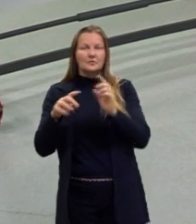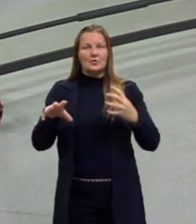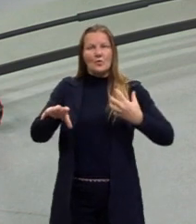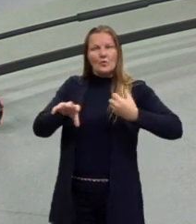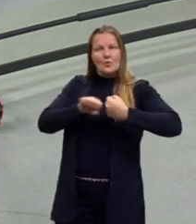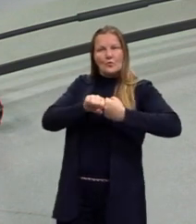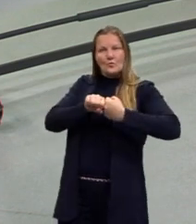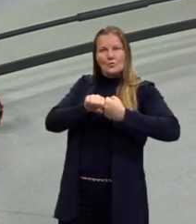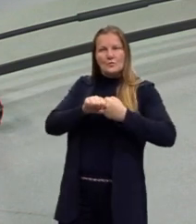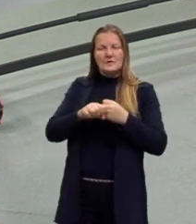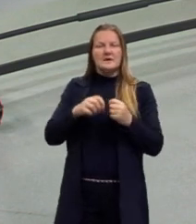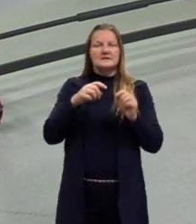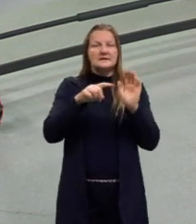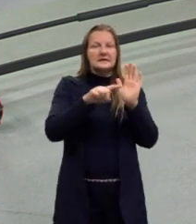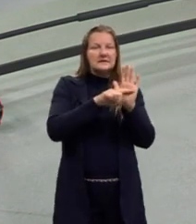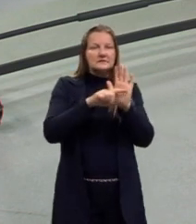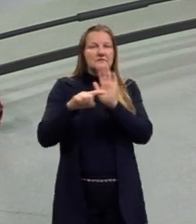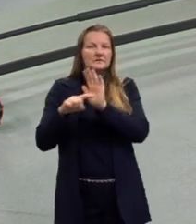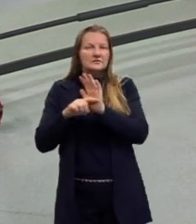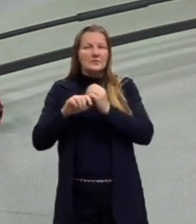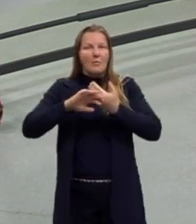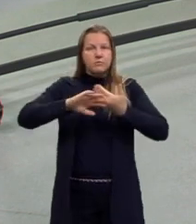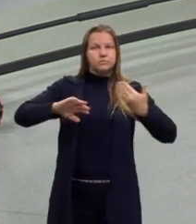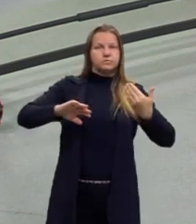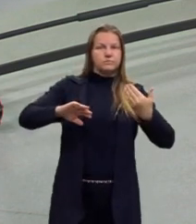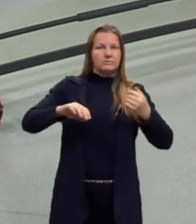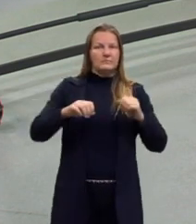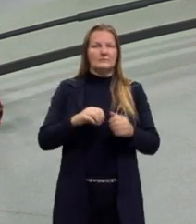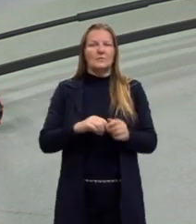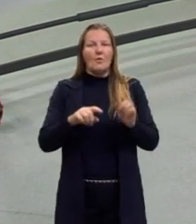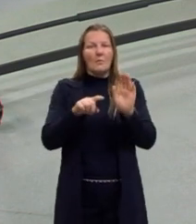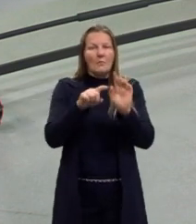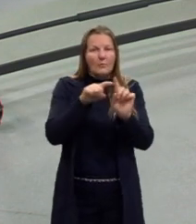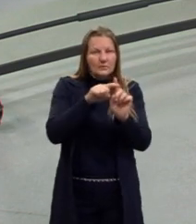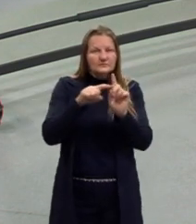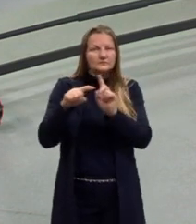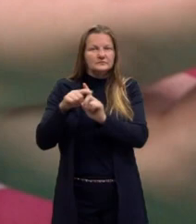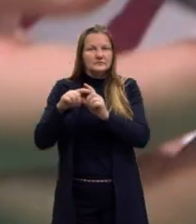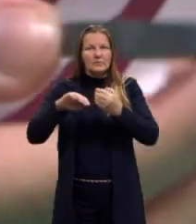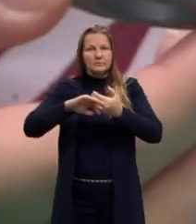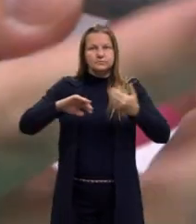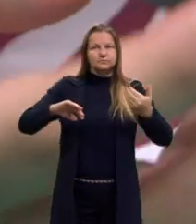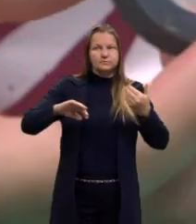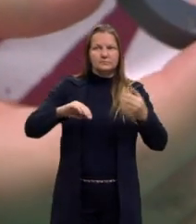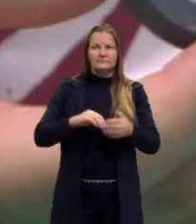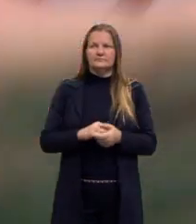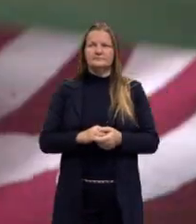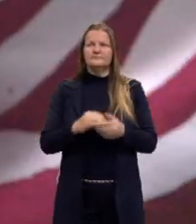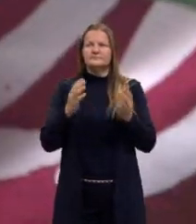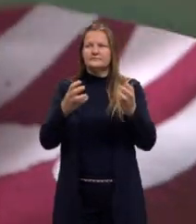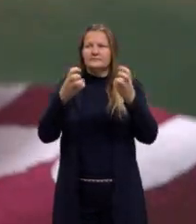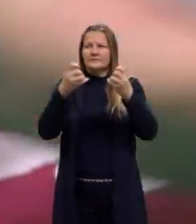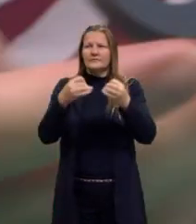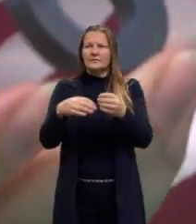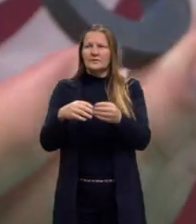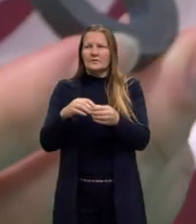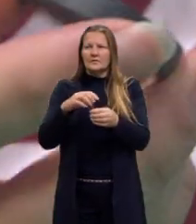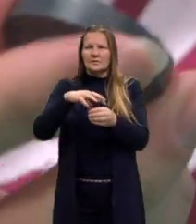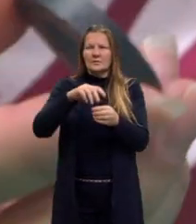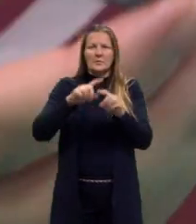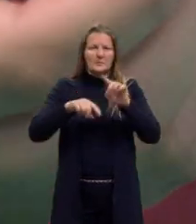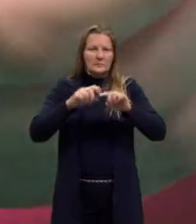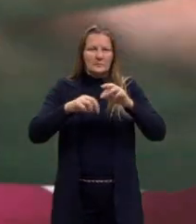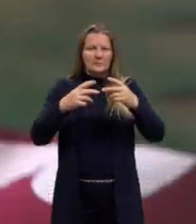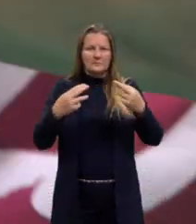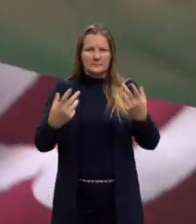esse potinho aqui, né? Ele tem uma tampa de algum material de ferro, né? Pode ser que ele tenha outros materiais